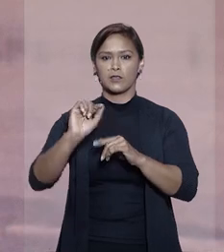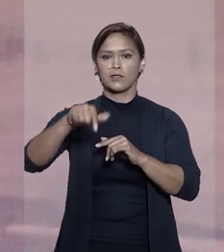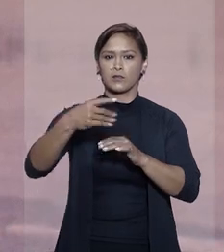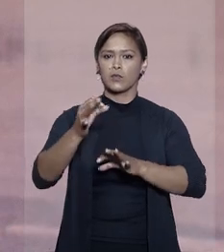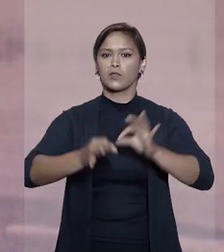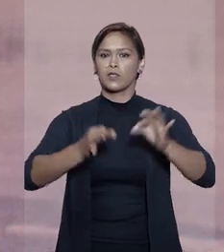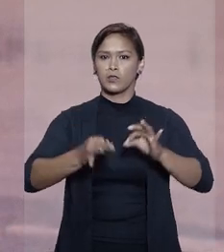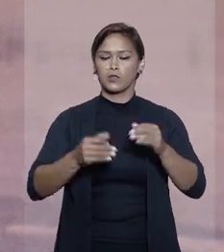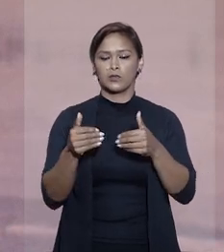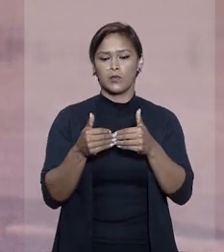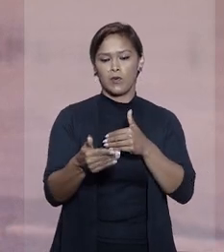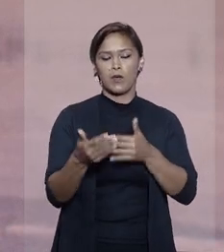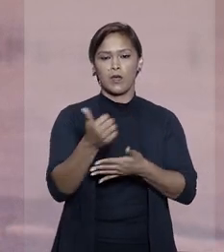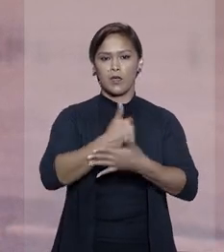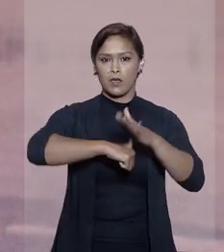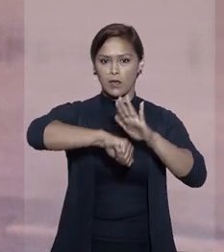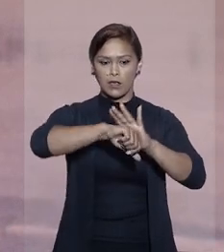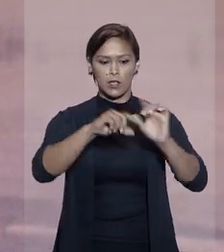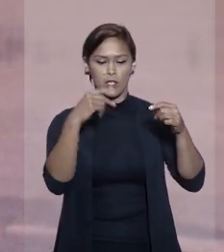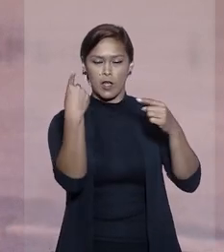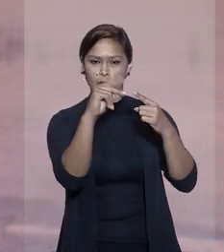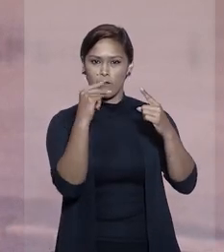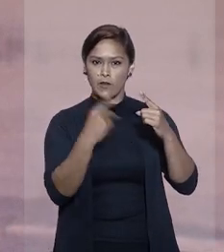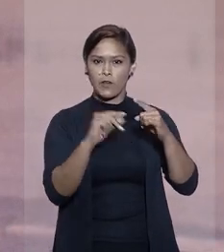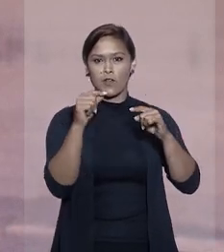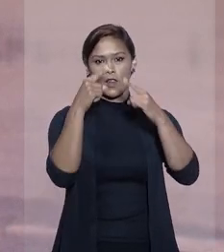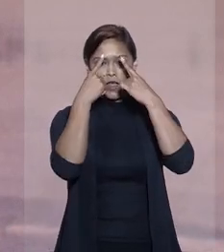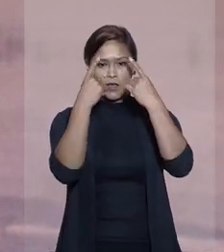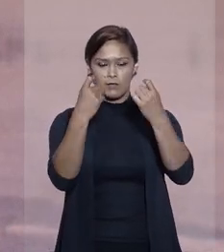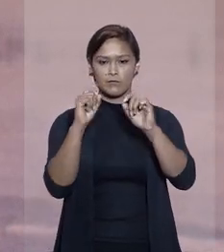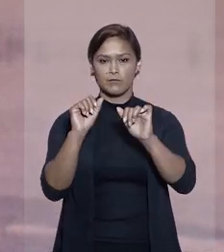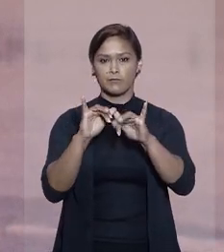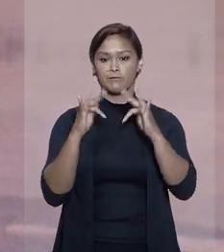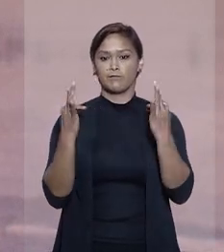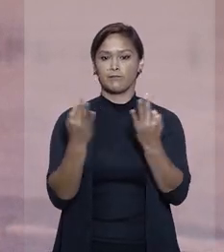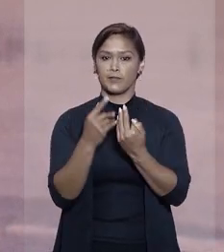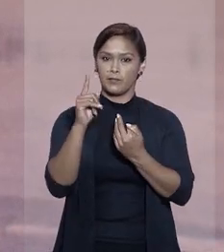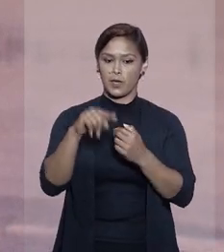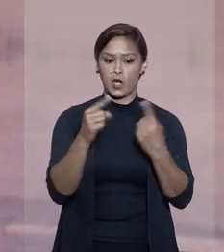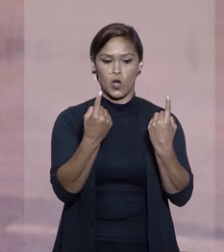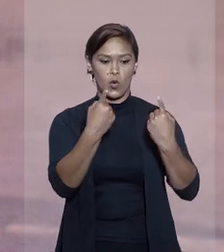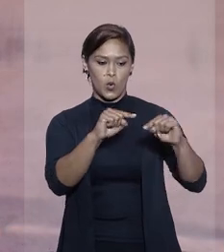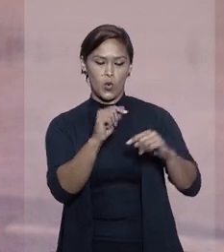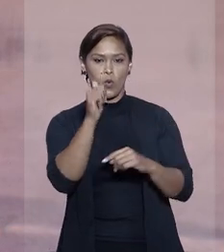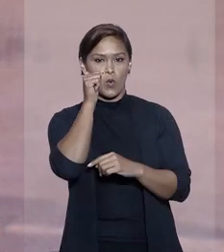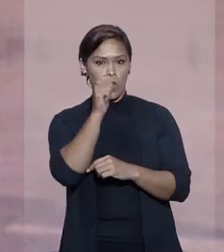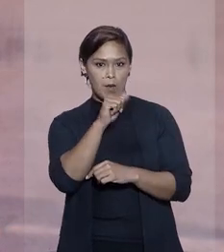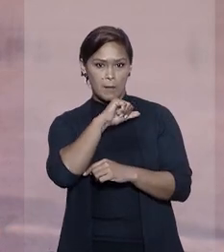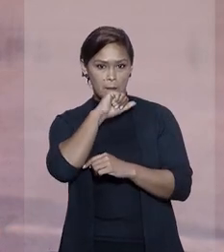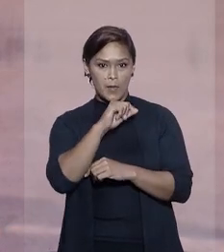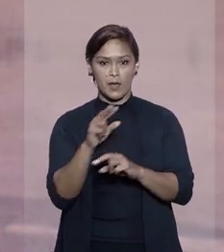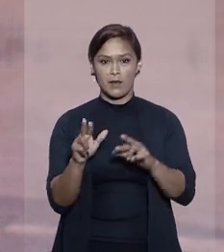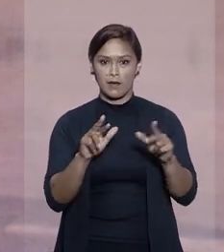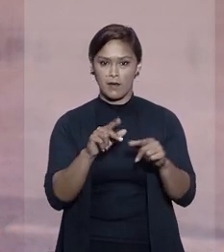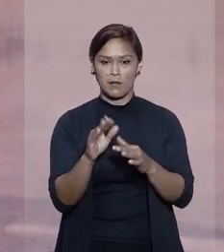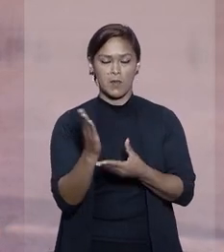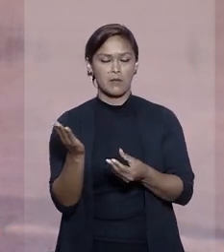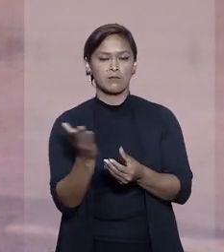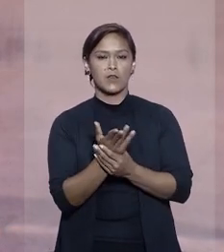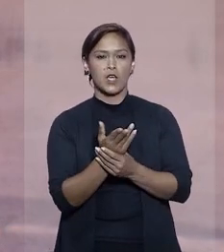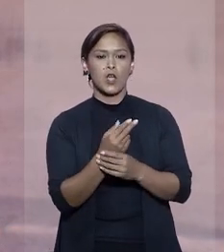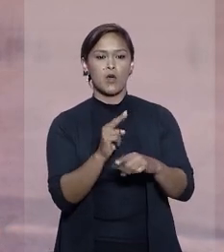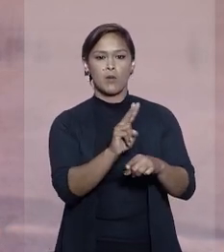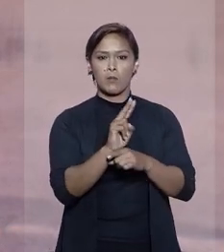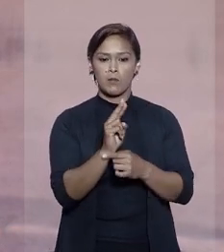que a Justiça, em processo criminal por violência doméstica, supostamente praticada contra a mãe e a irmã, decretou medida